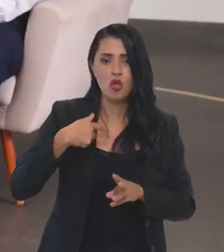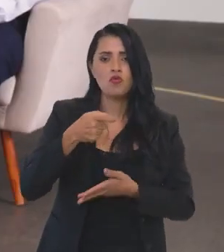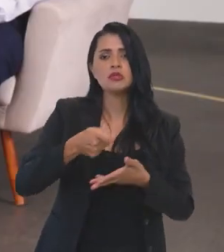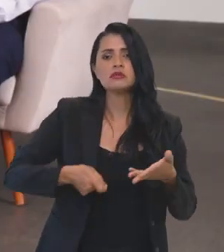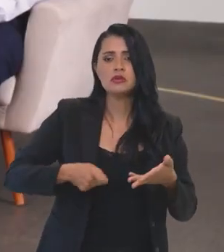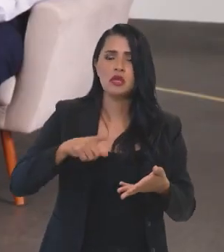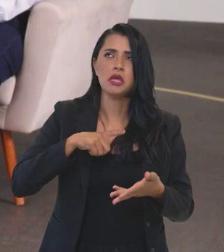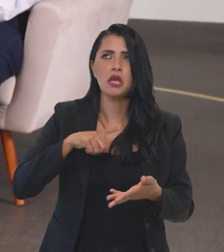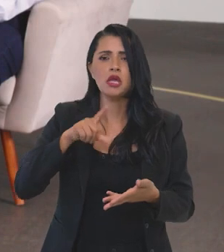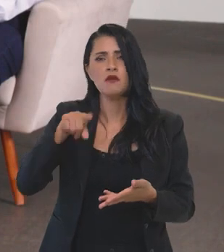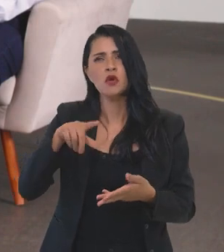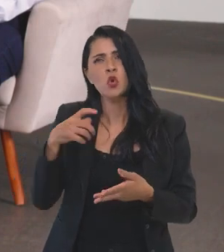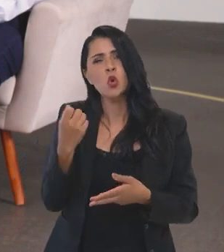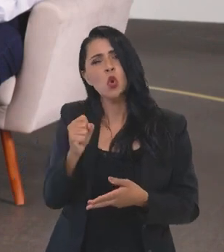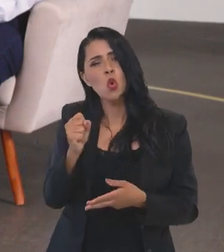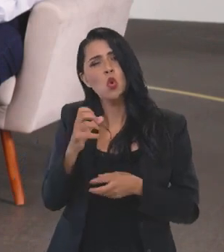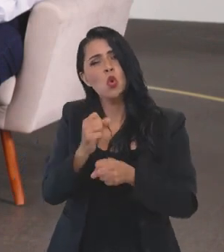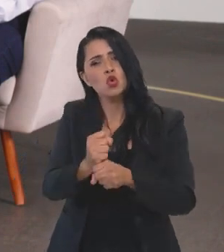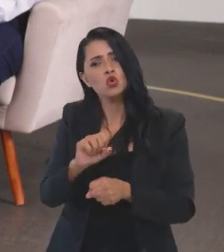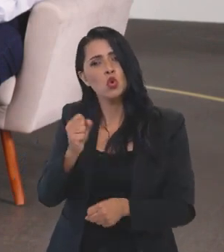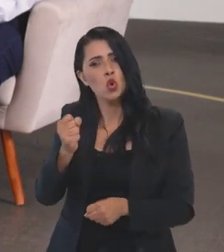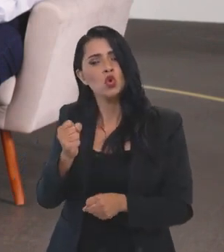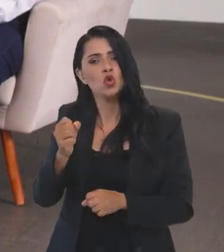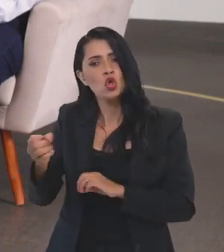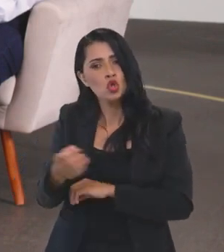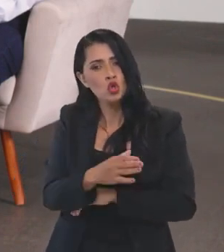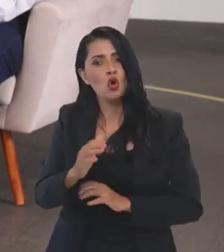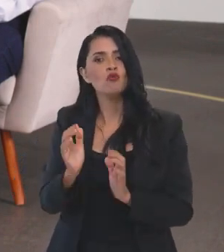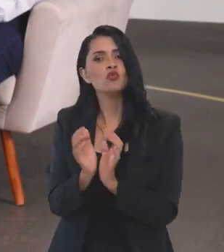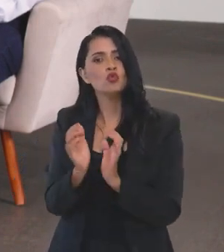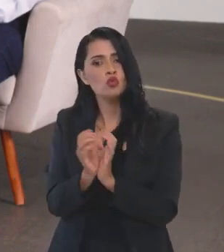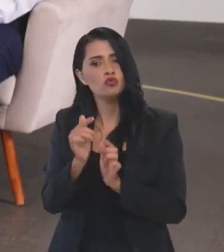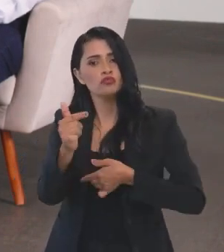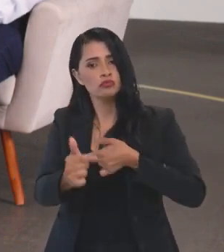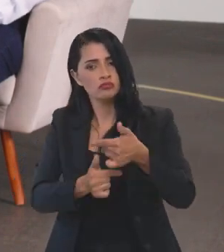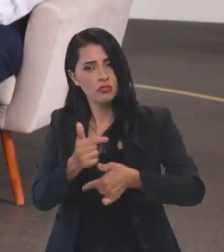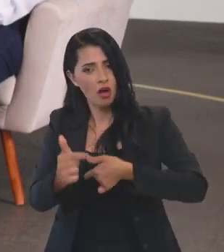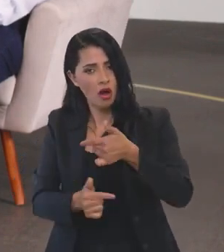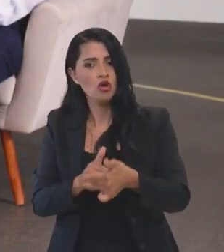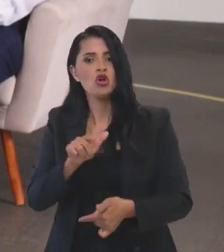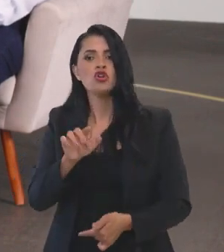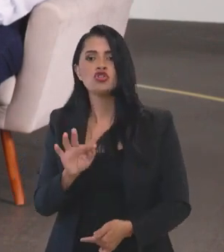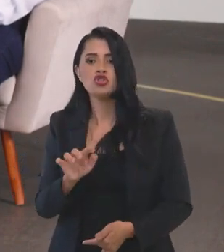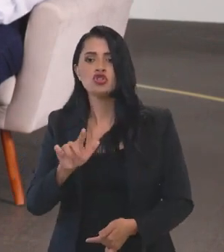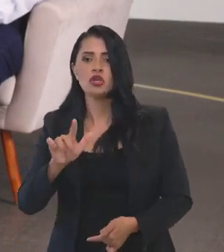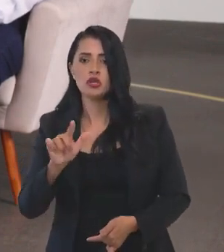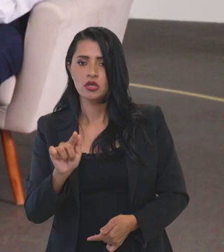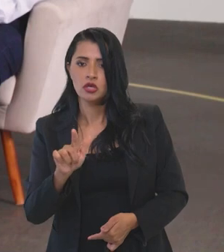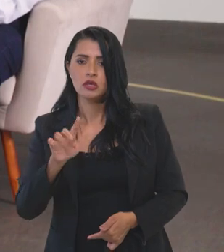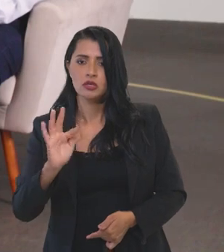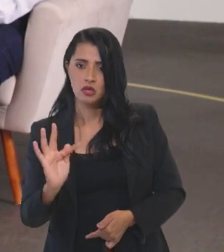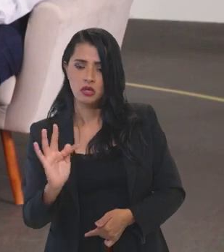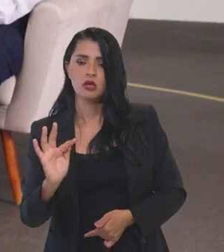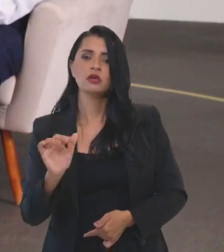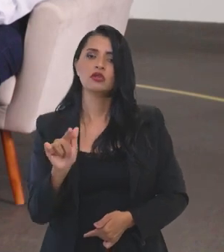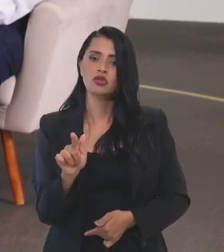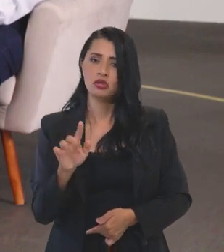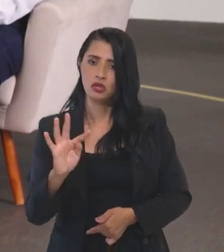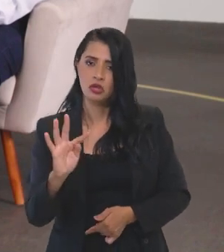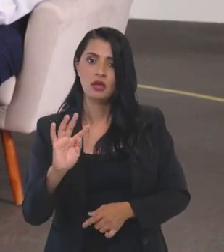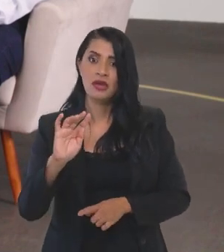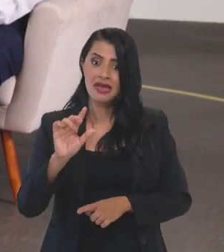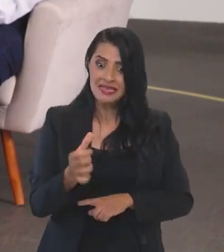eu assinei, foram oito novos grupos de trabalhos, recompondo, seis